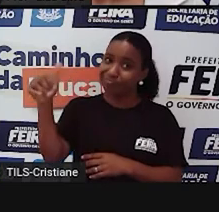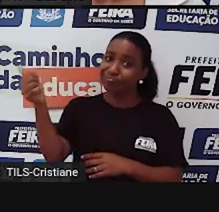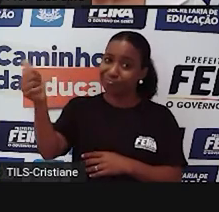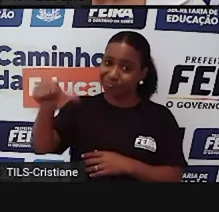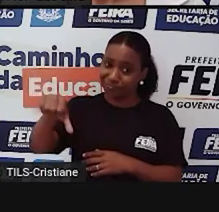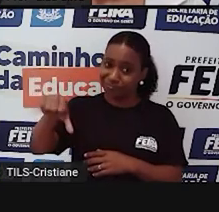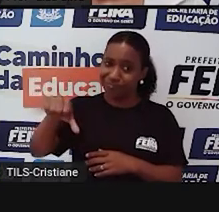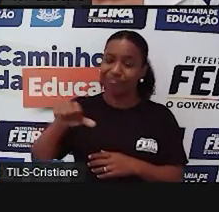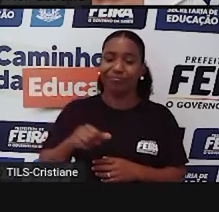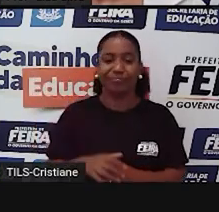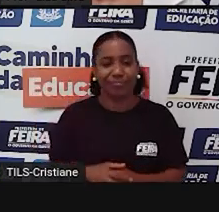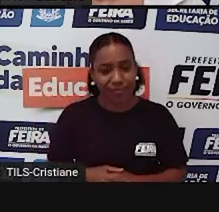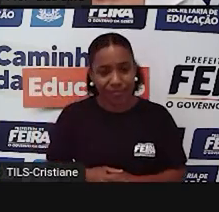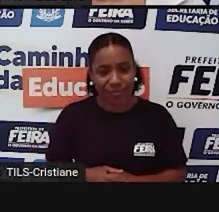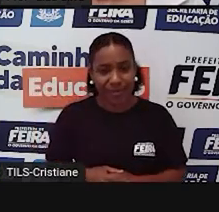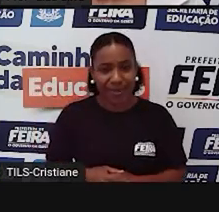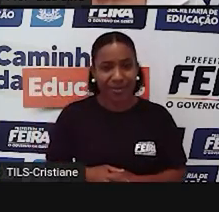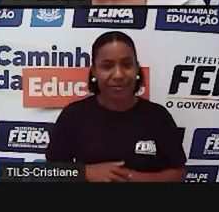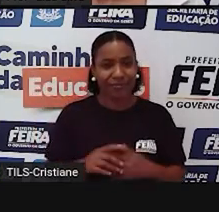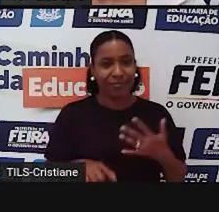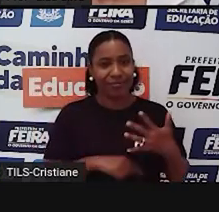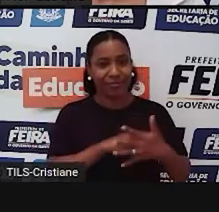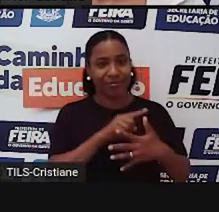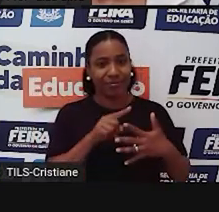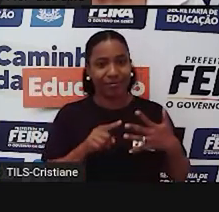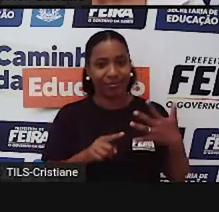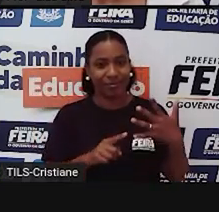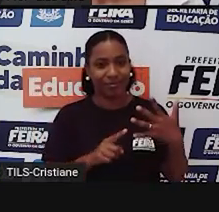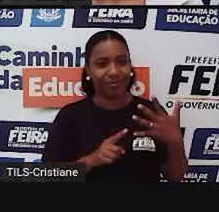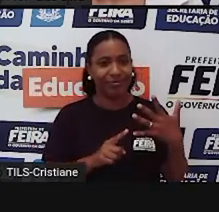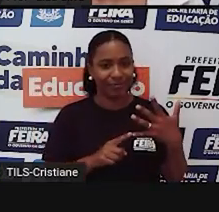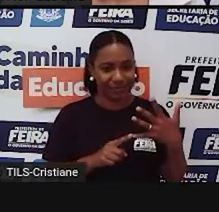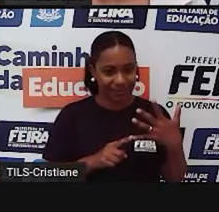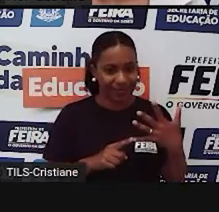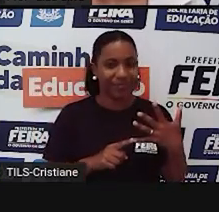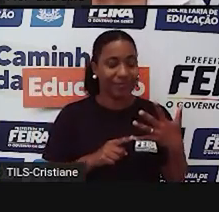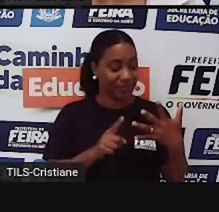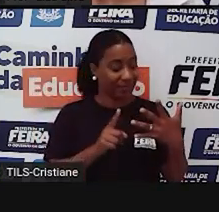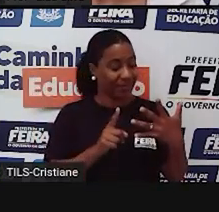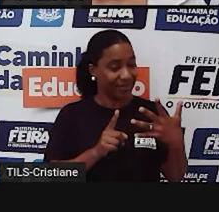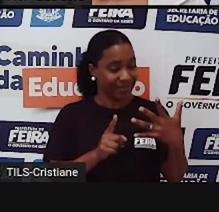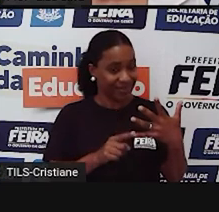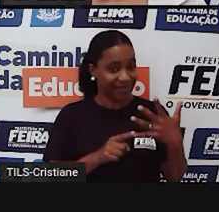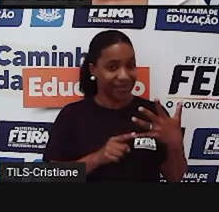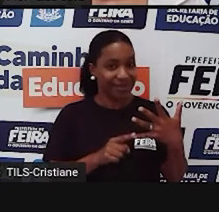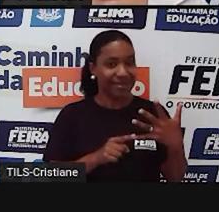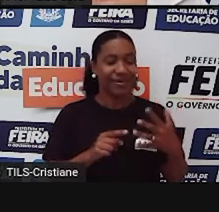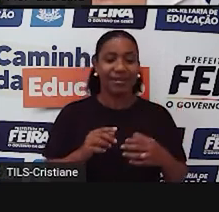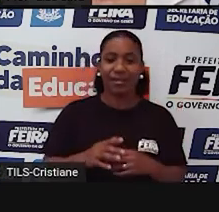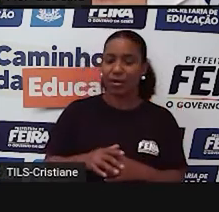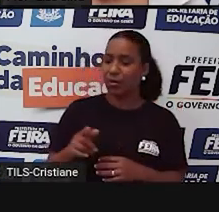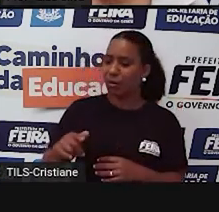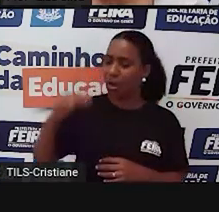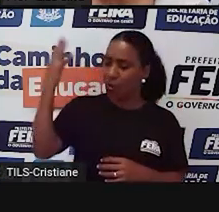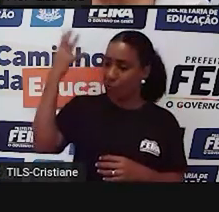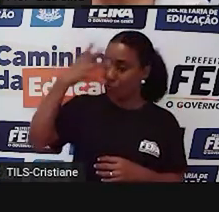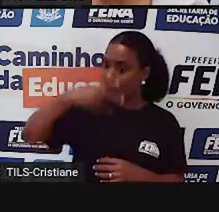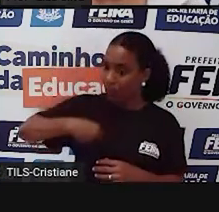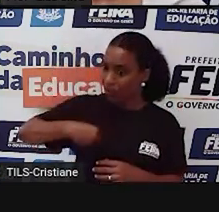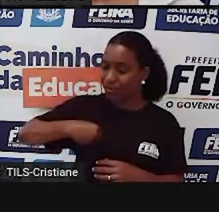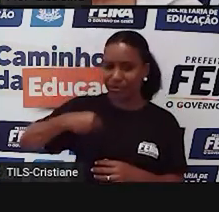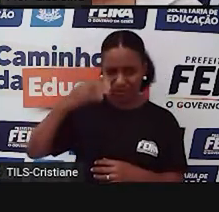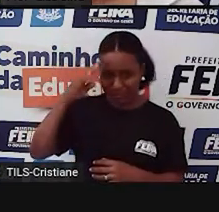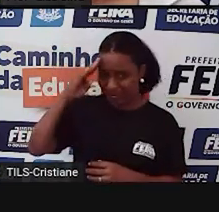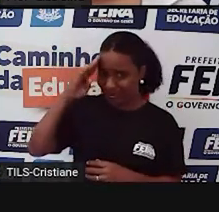five, build is only standard. Beleza, não foi mesmo. Olha, o caráter